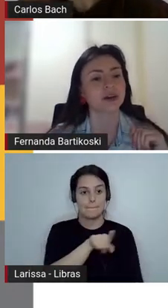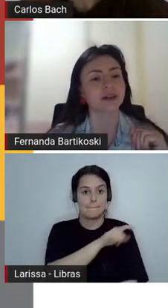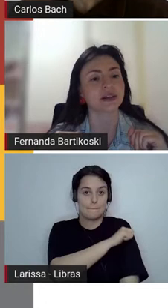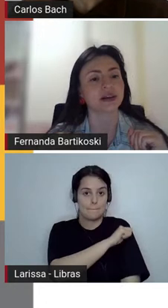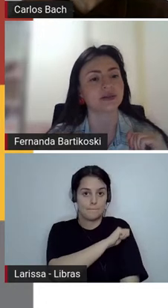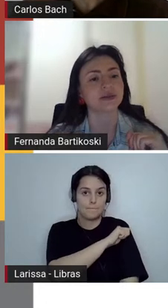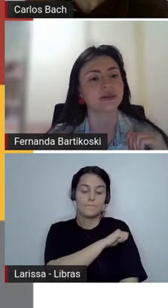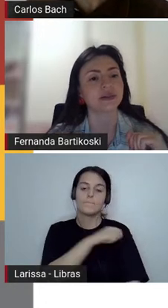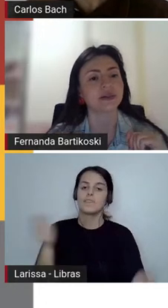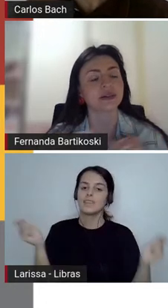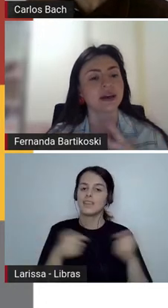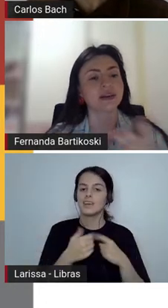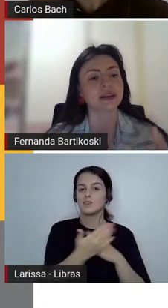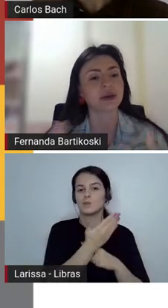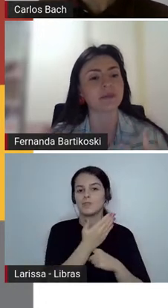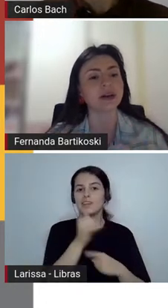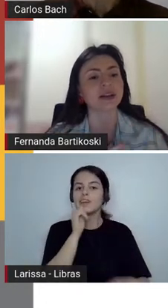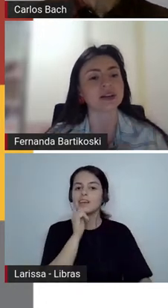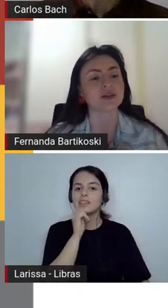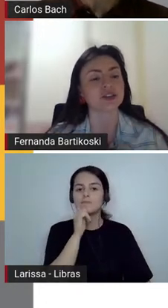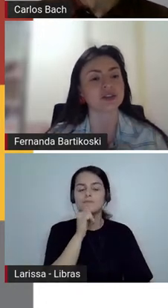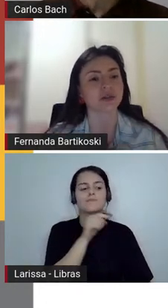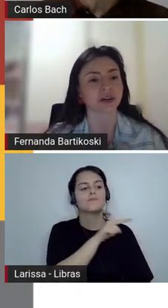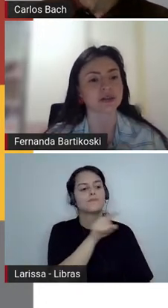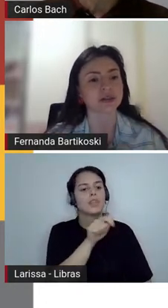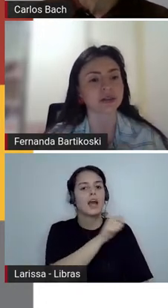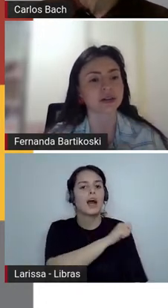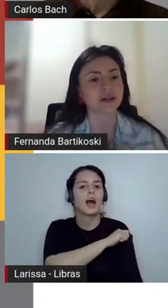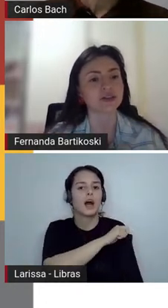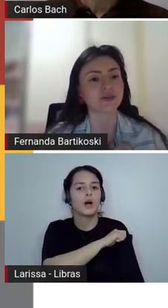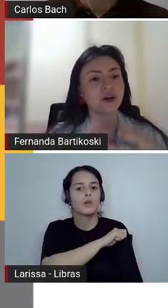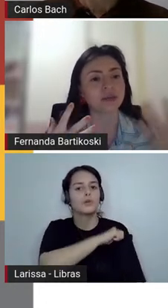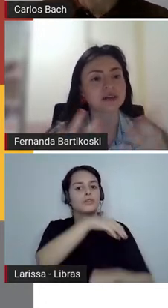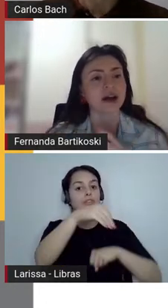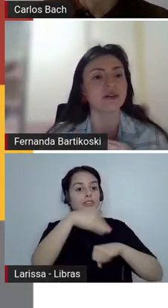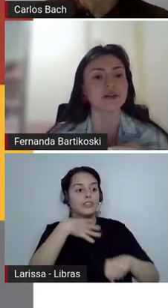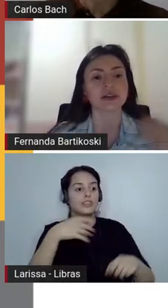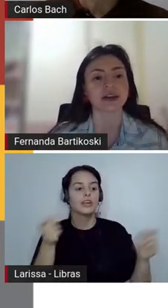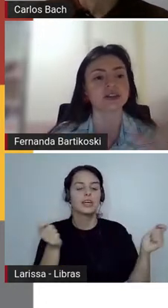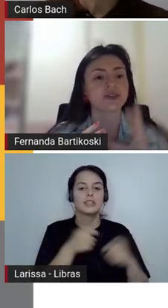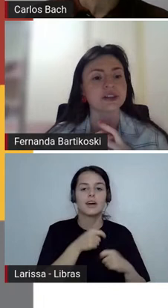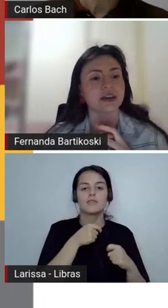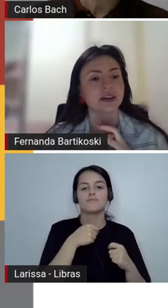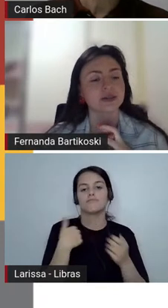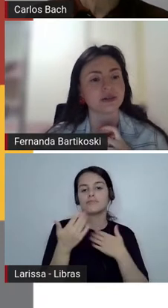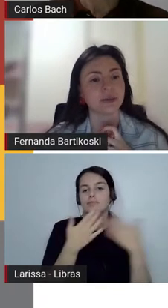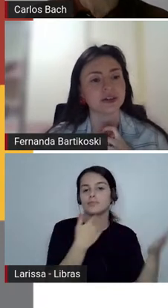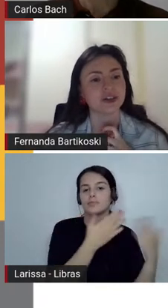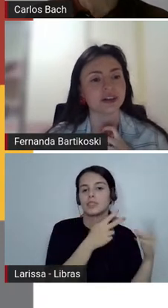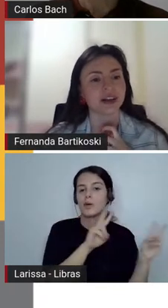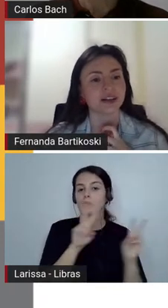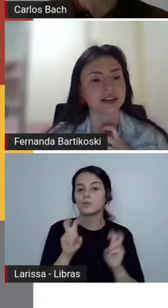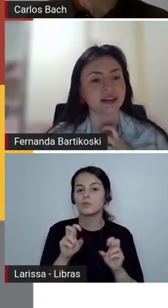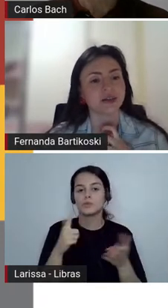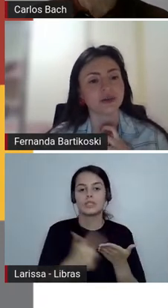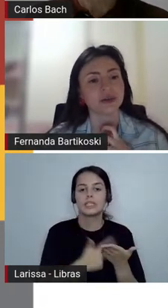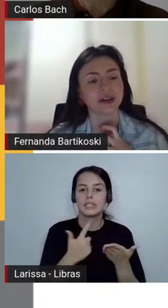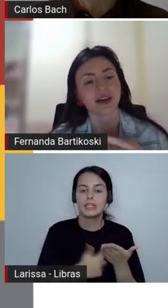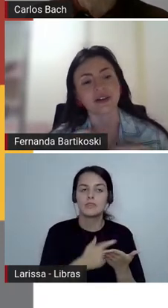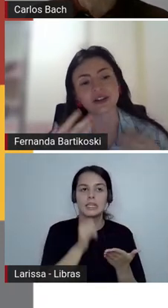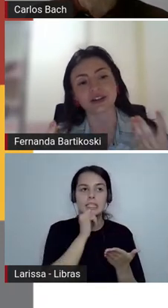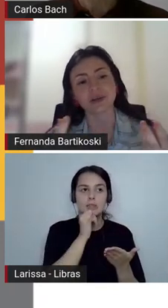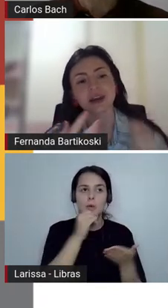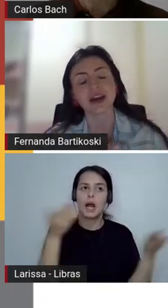sobre o livro que eles leram, né? Eles também podem dar sugestões de formas, ah, eu gostaria de fazer isso a partir dessa